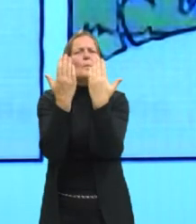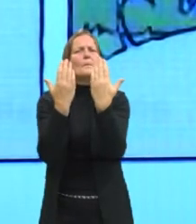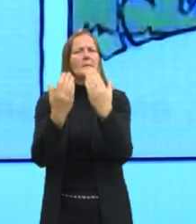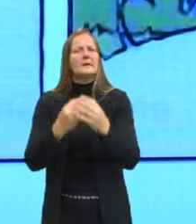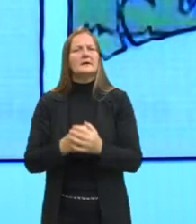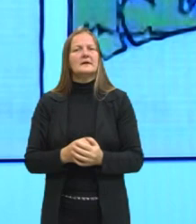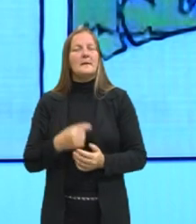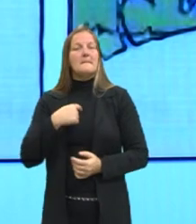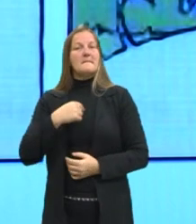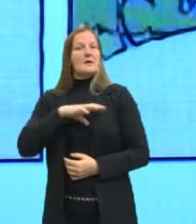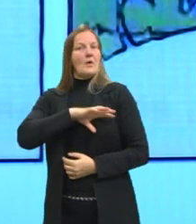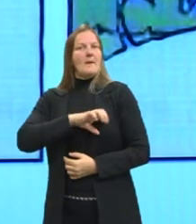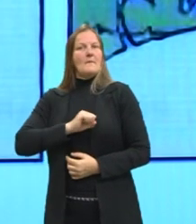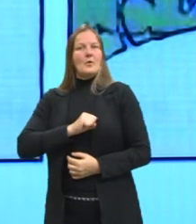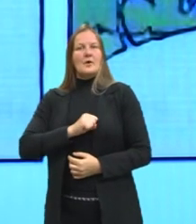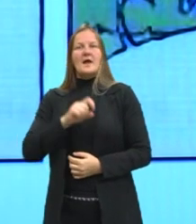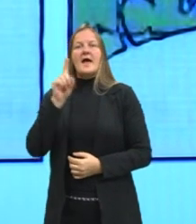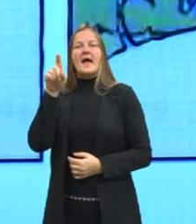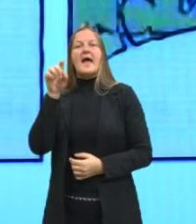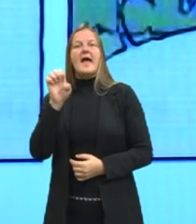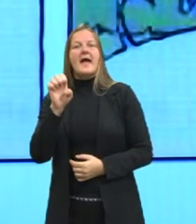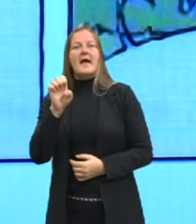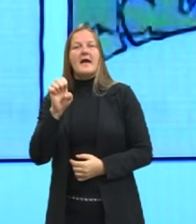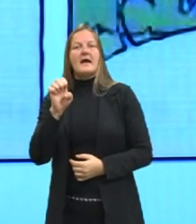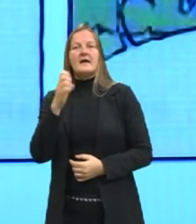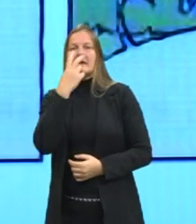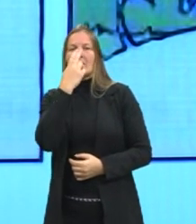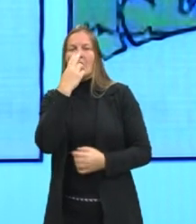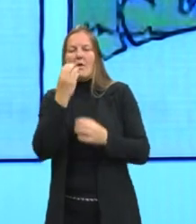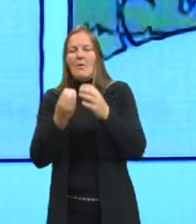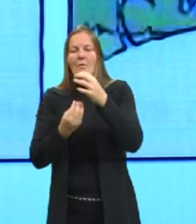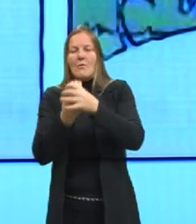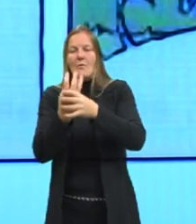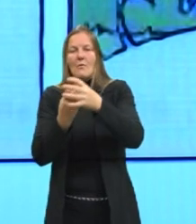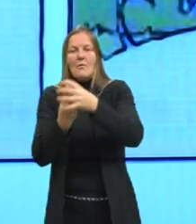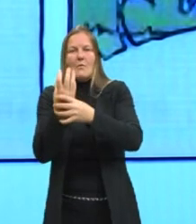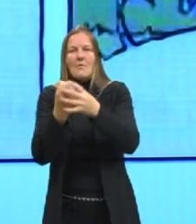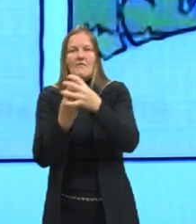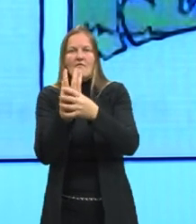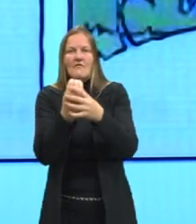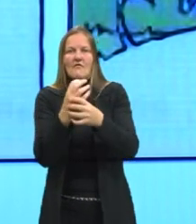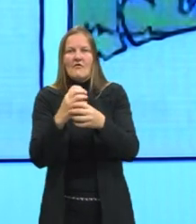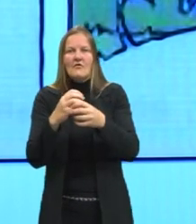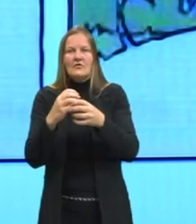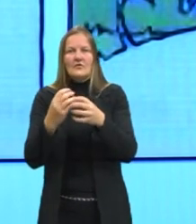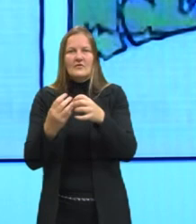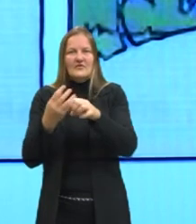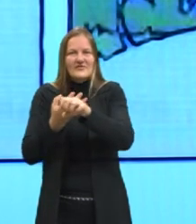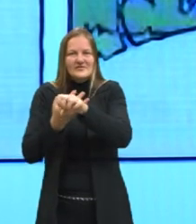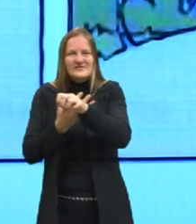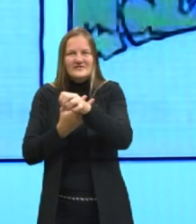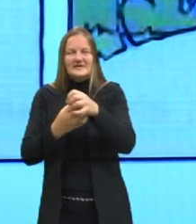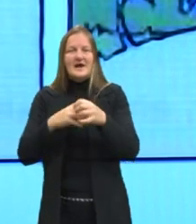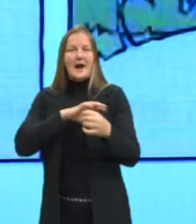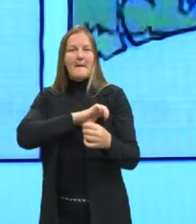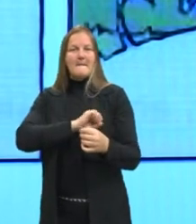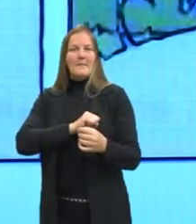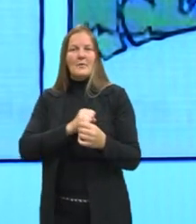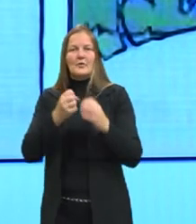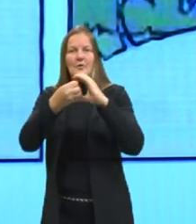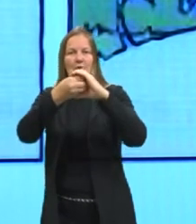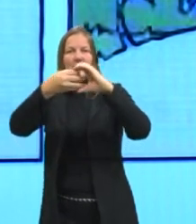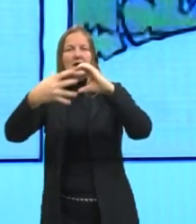Meu amor é uma caravana de rosas. estou comparando as características do amor com as